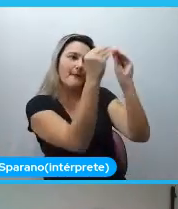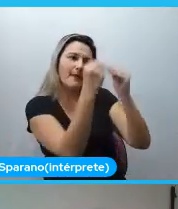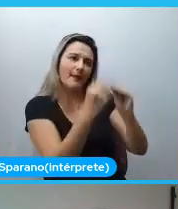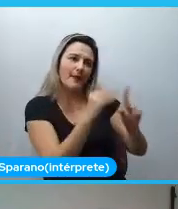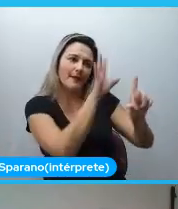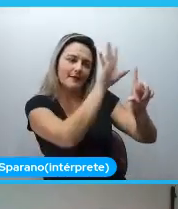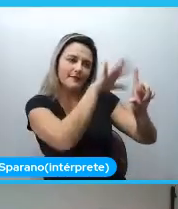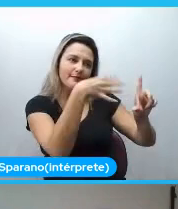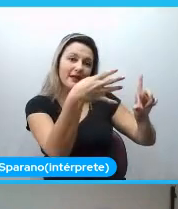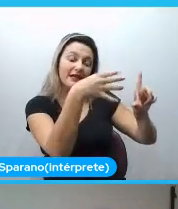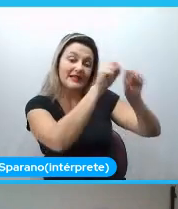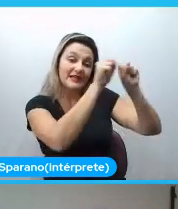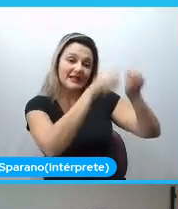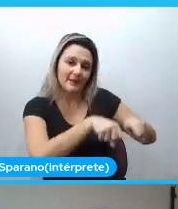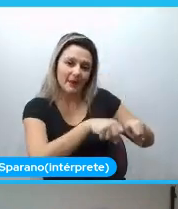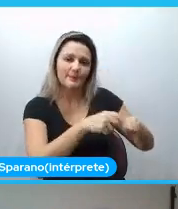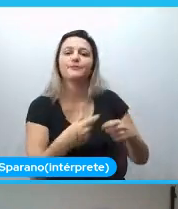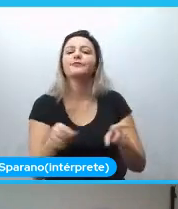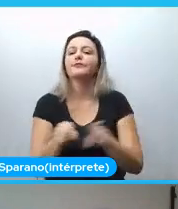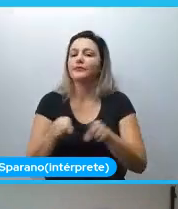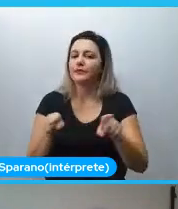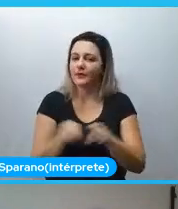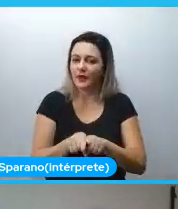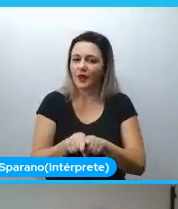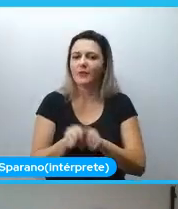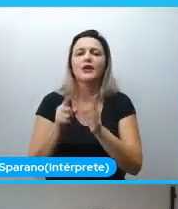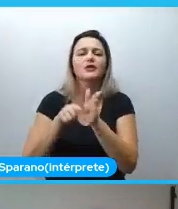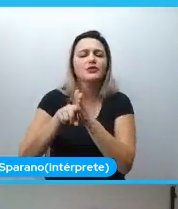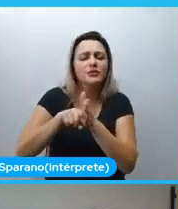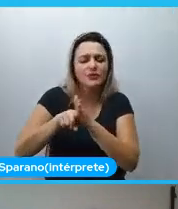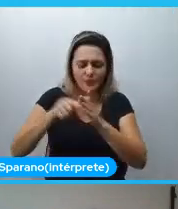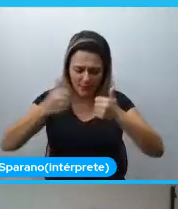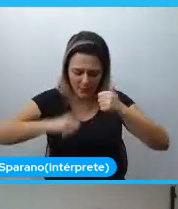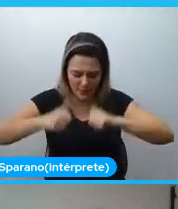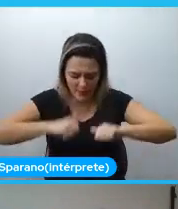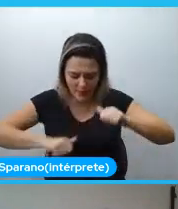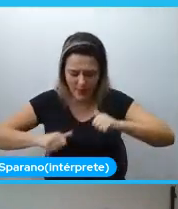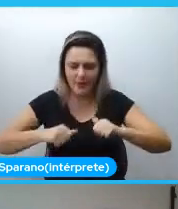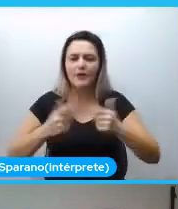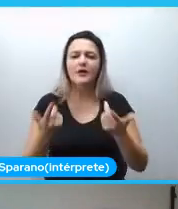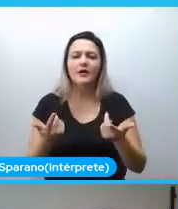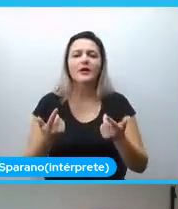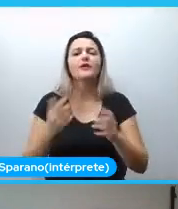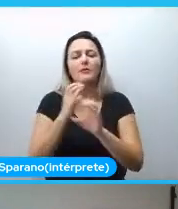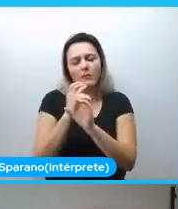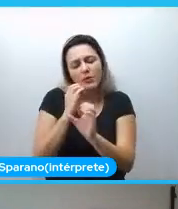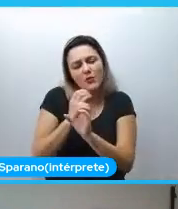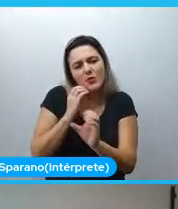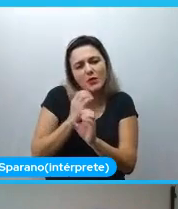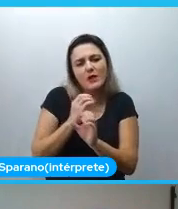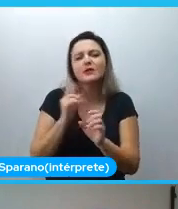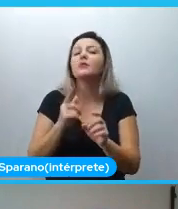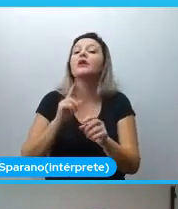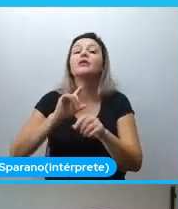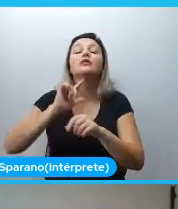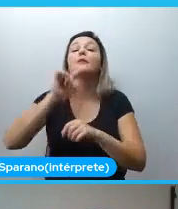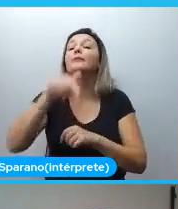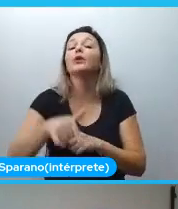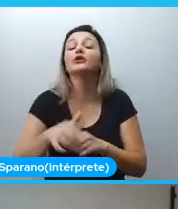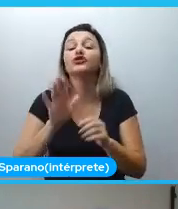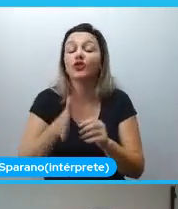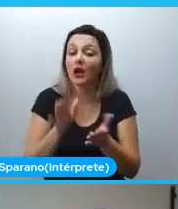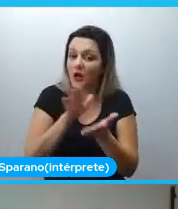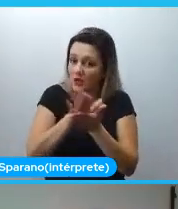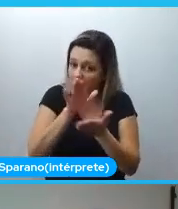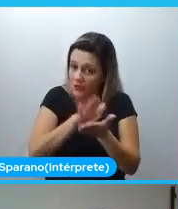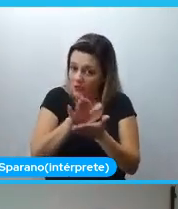mas ele foi coletado, mas pensado em vamos fazer alguma coisa depois. Depois que a gente publicar